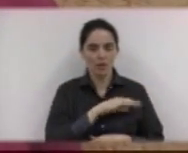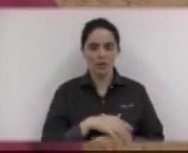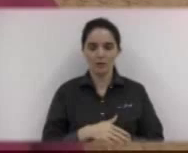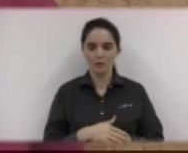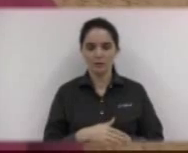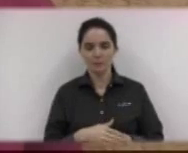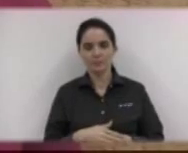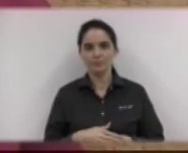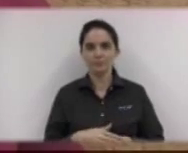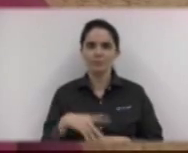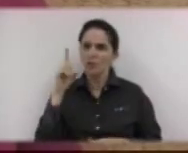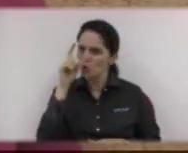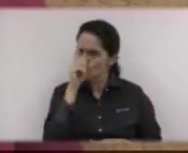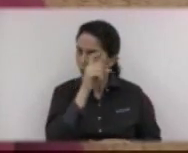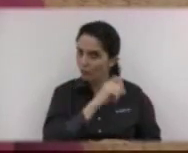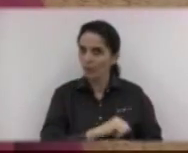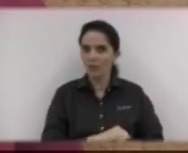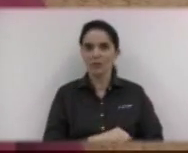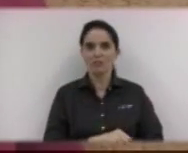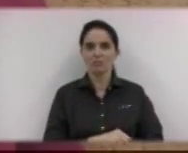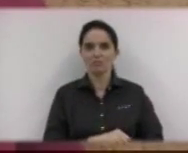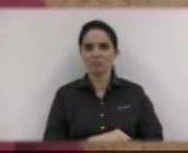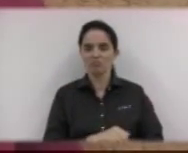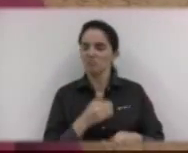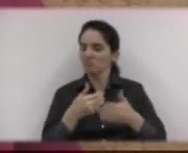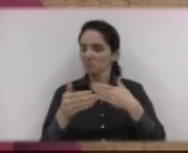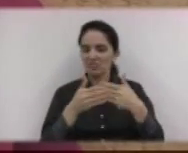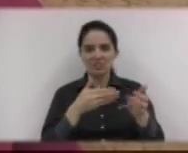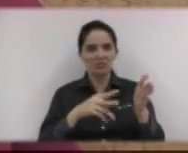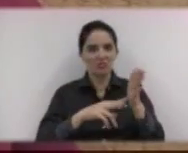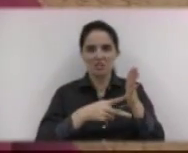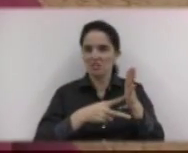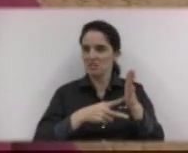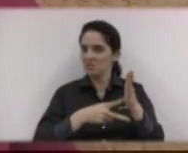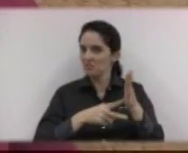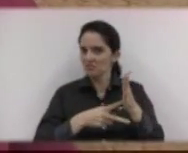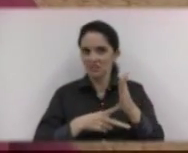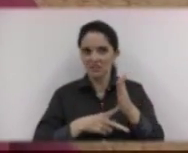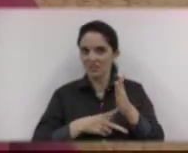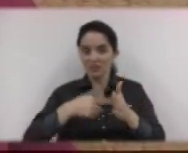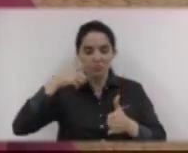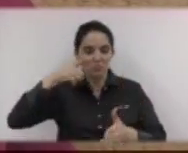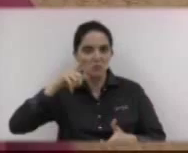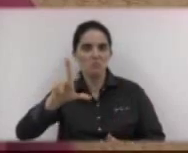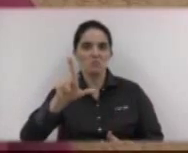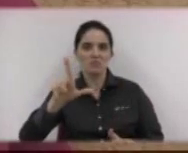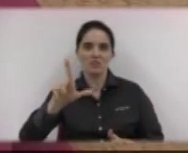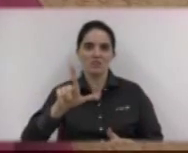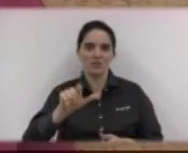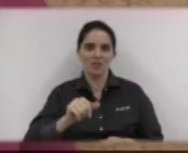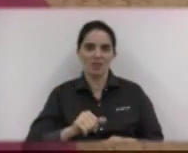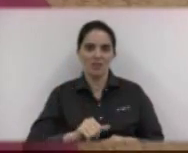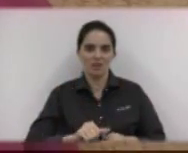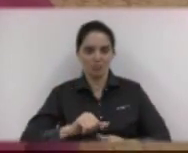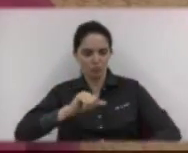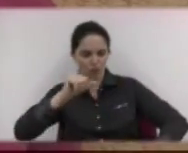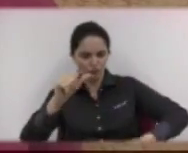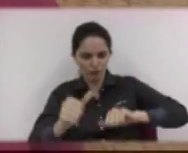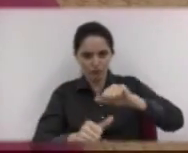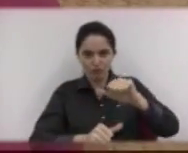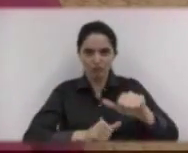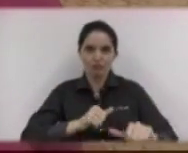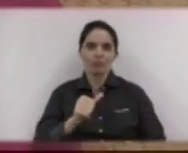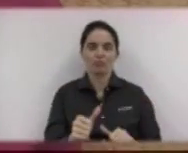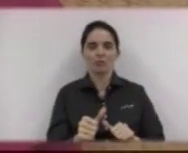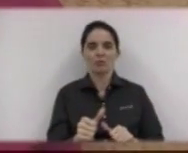um, não é qualquer sindicato, não é qualquer categoria que consegue fazer a inversão de valores, que é